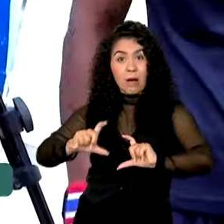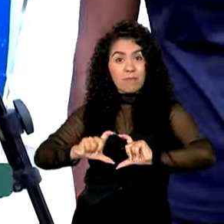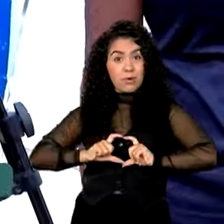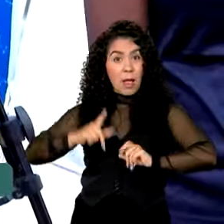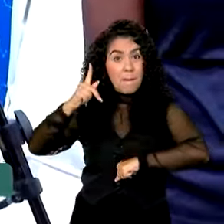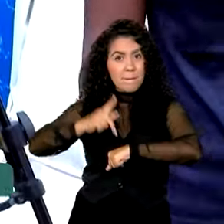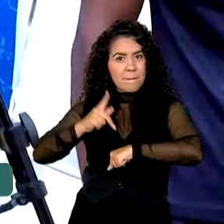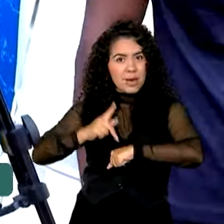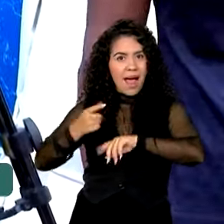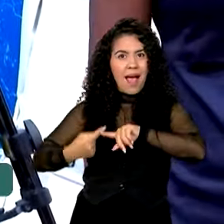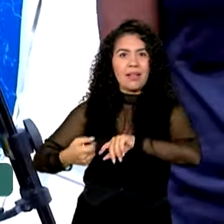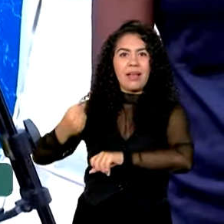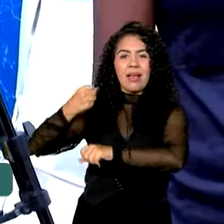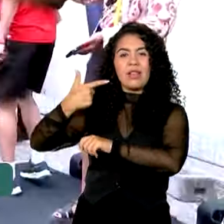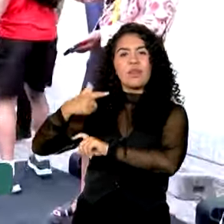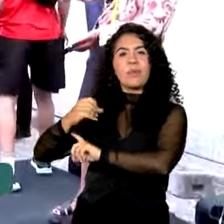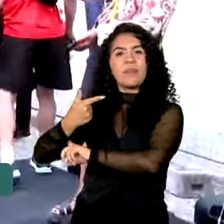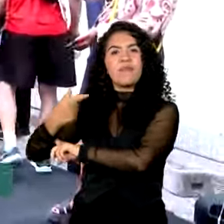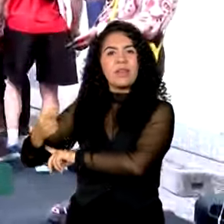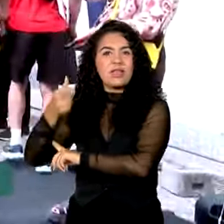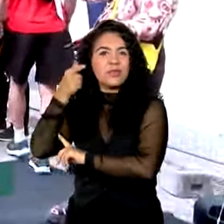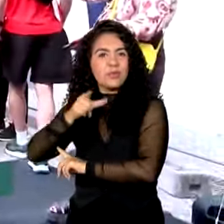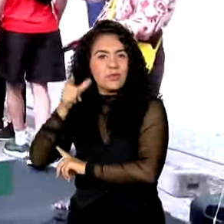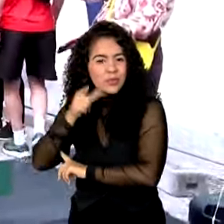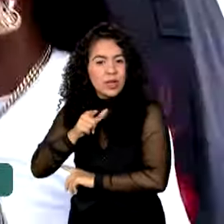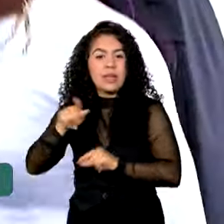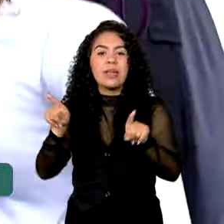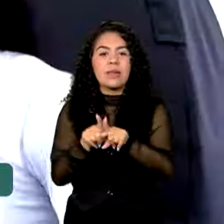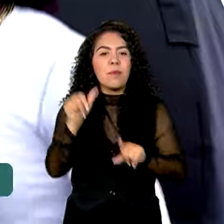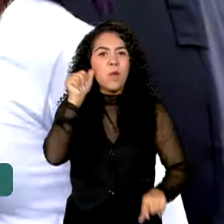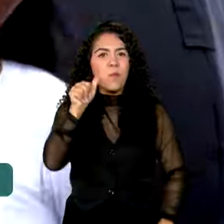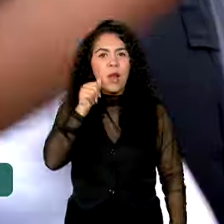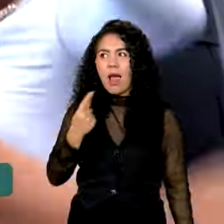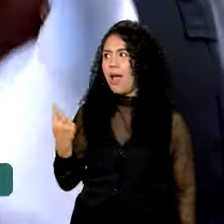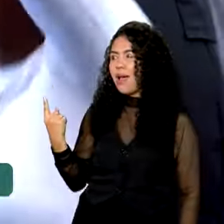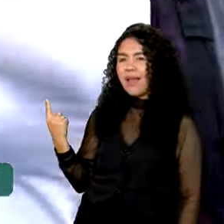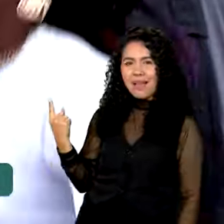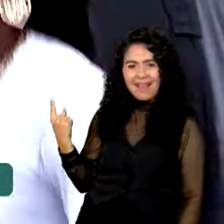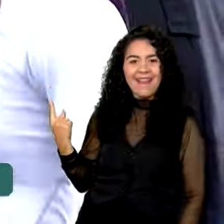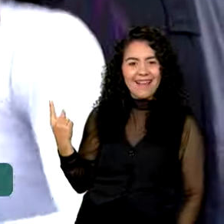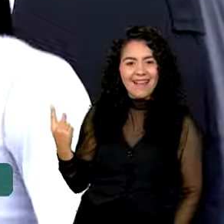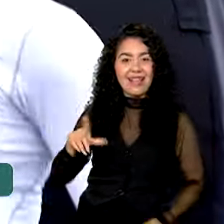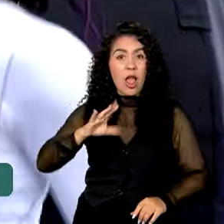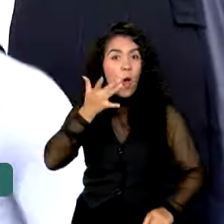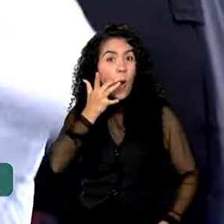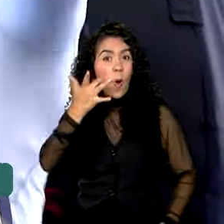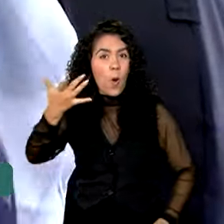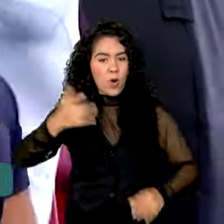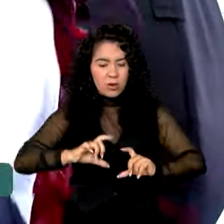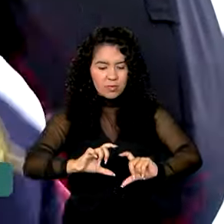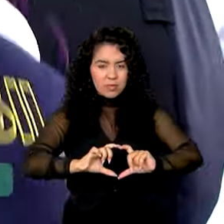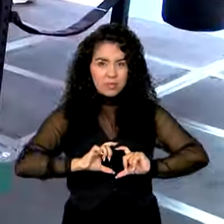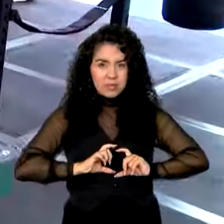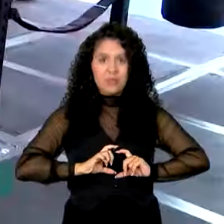Olimpíadas de Tóquio 2020 e Bárbara Santos, ouro nos Jogos Pan-Americanos de Santiago em 2023 e nos